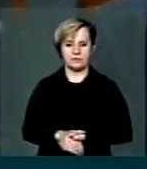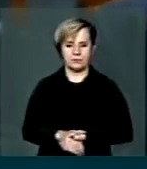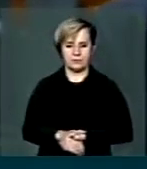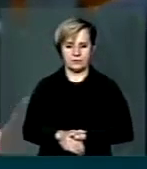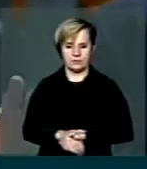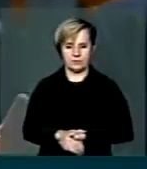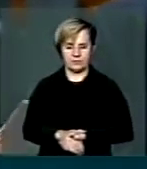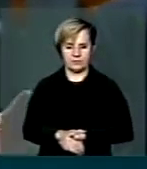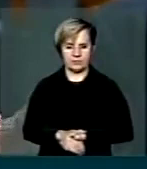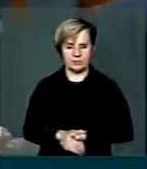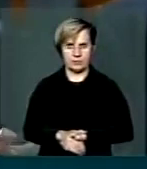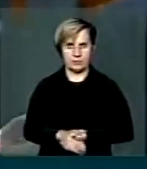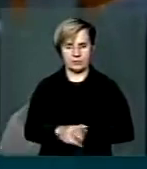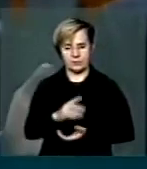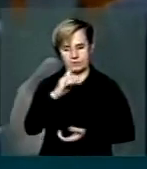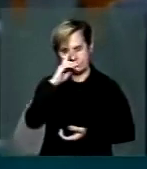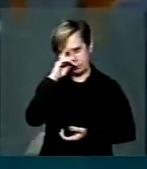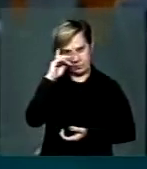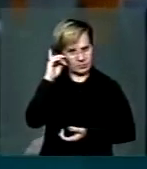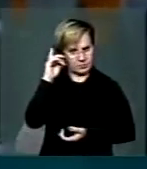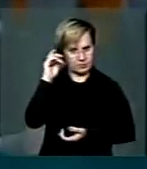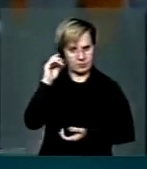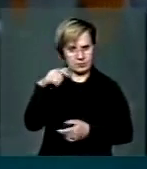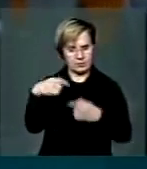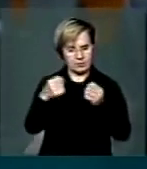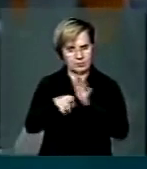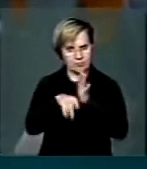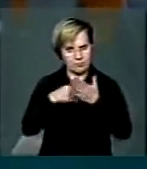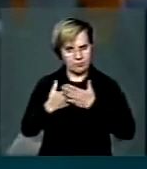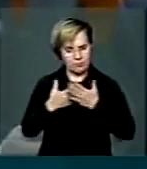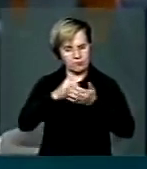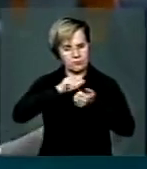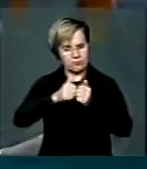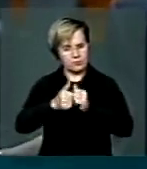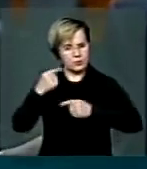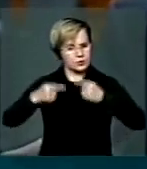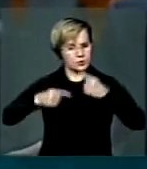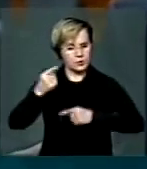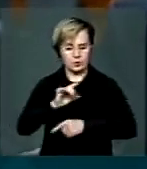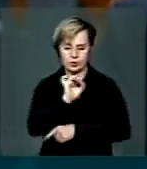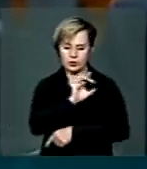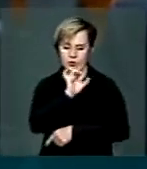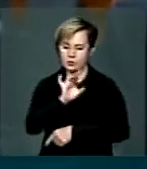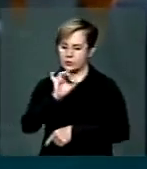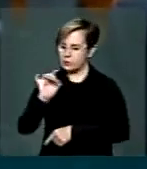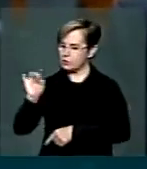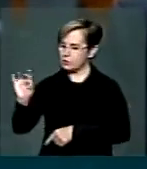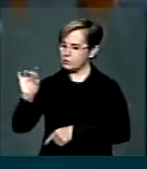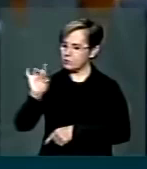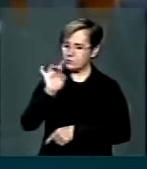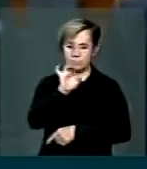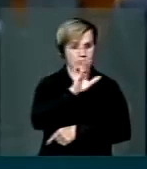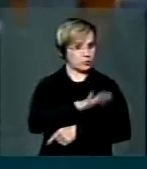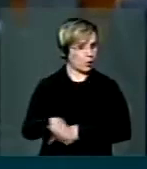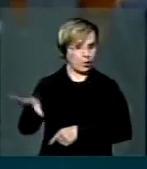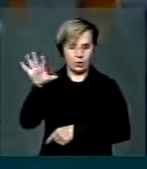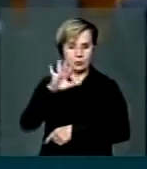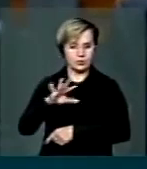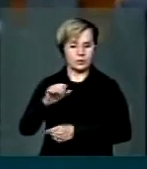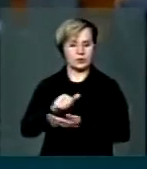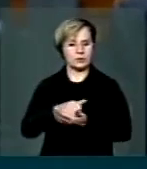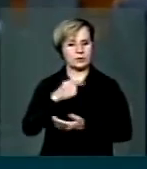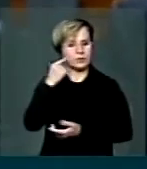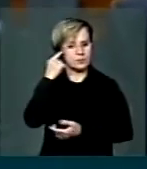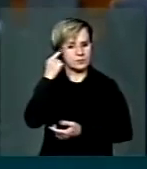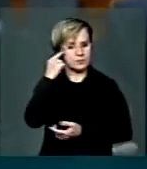Eu concluo, presidente. Serem vistos, serem analisados, serem discutidos um a um. Penso que é